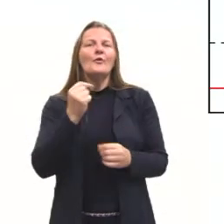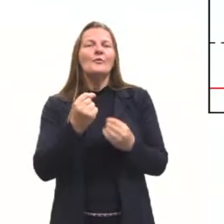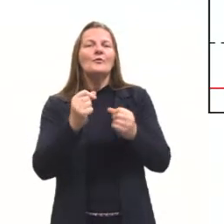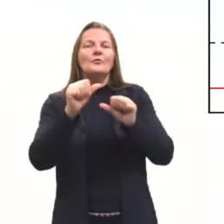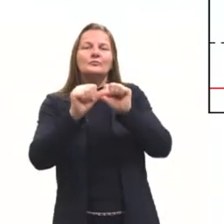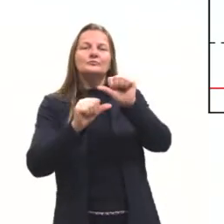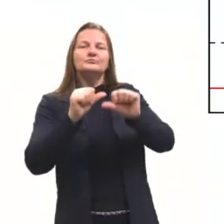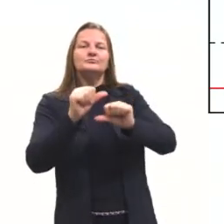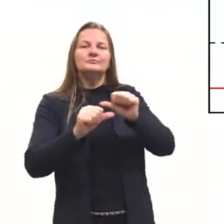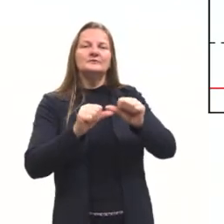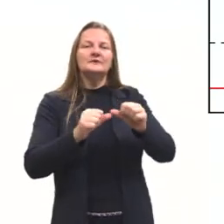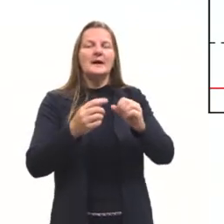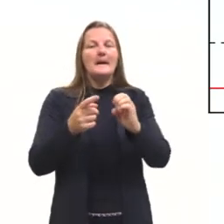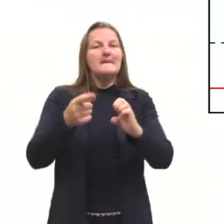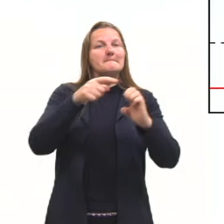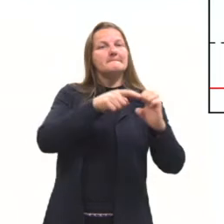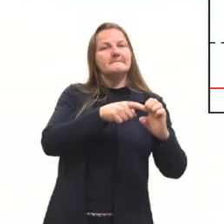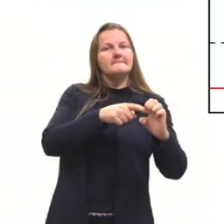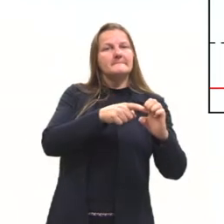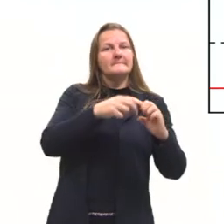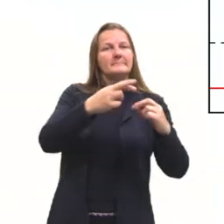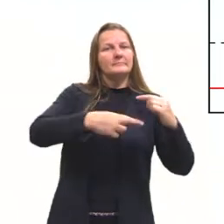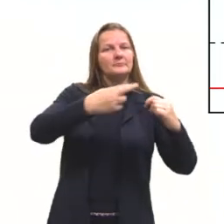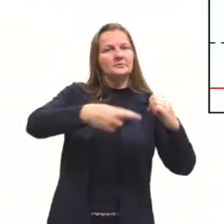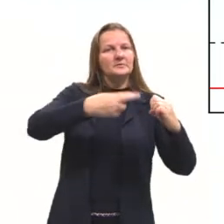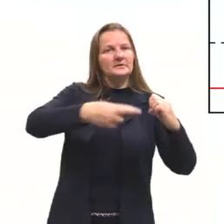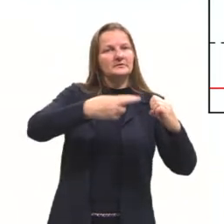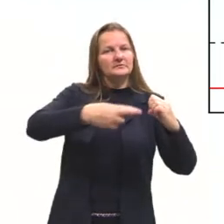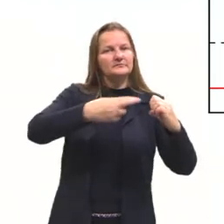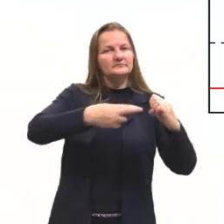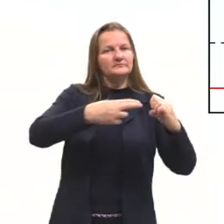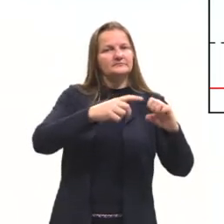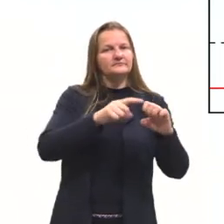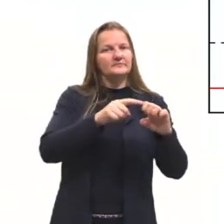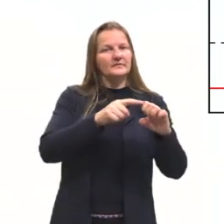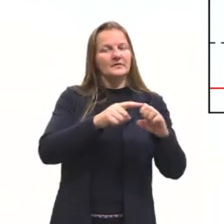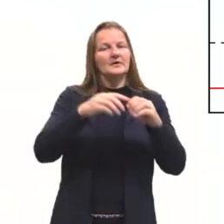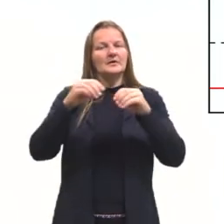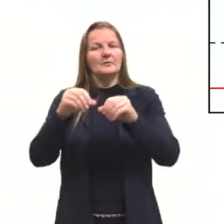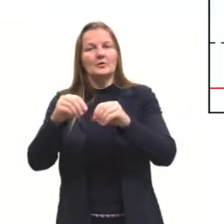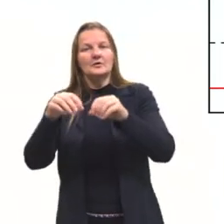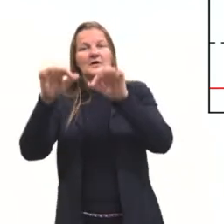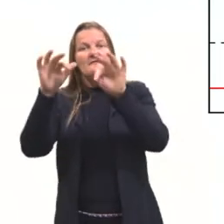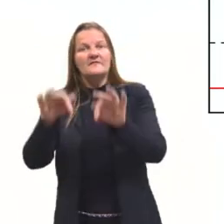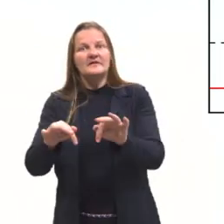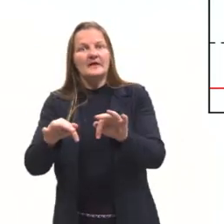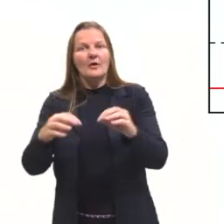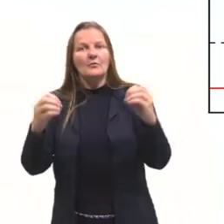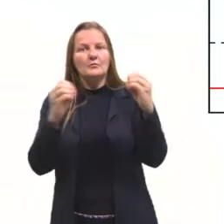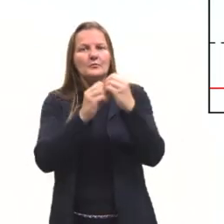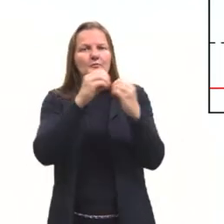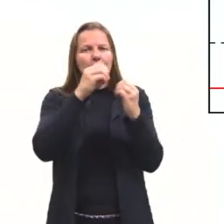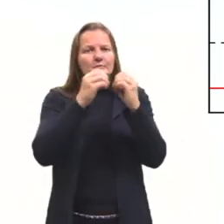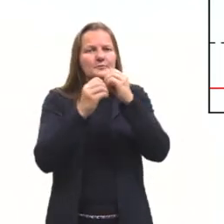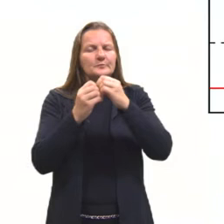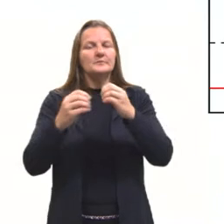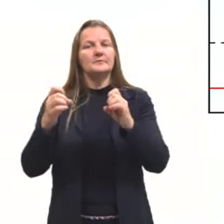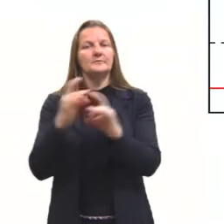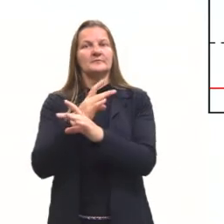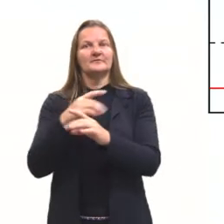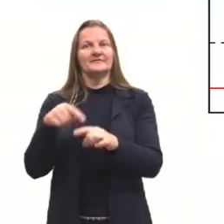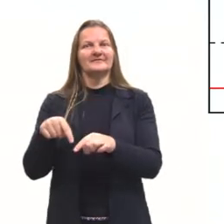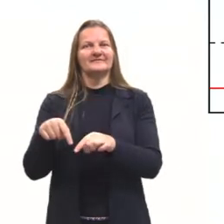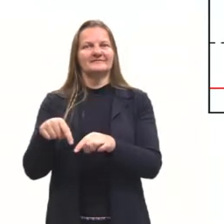transição entre os reagentes e os produtos, porque eu vou partir dos reagentes e eu vou formar